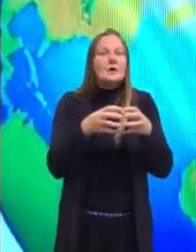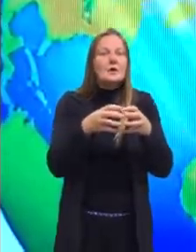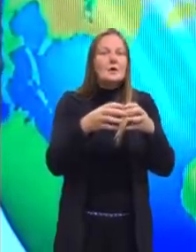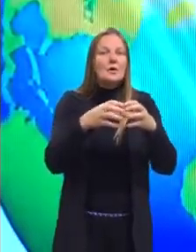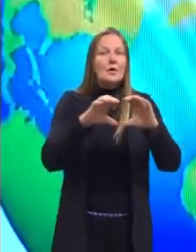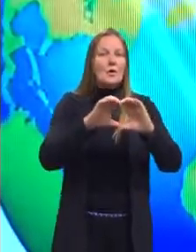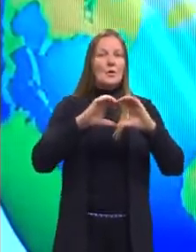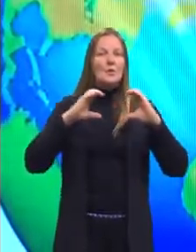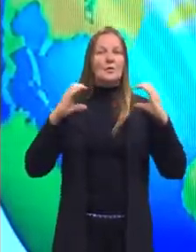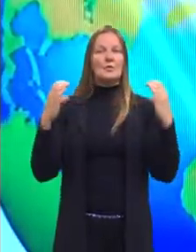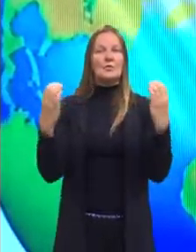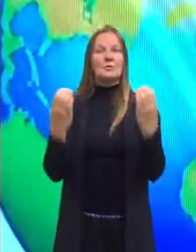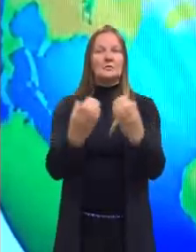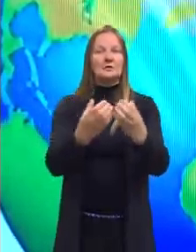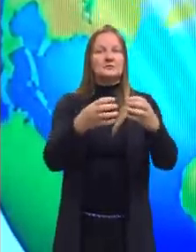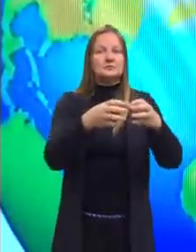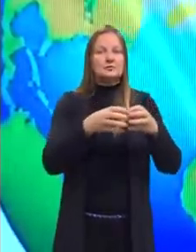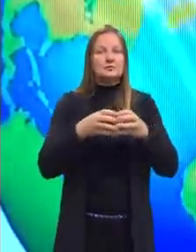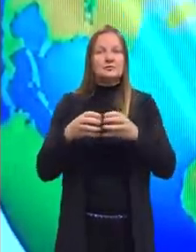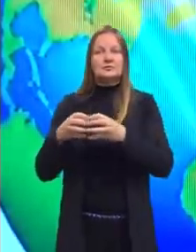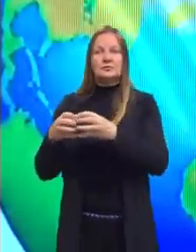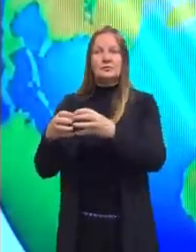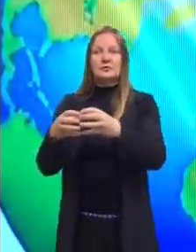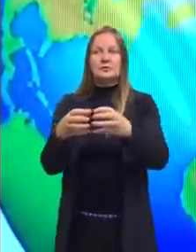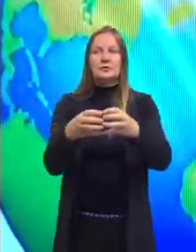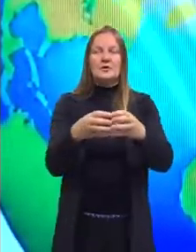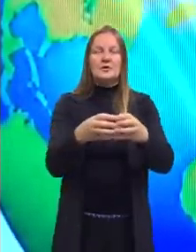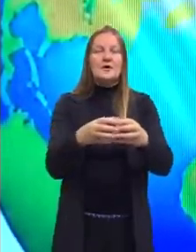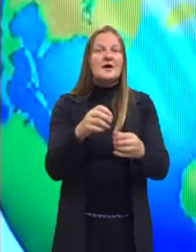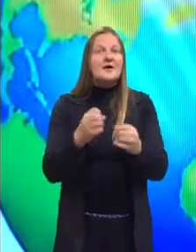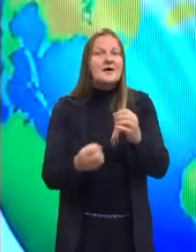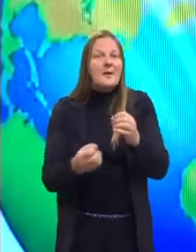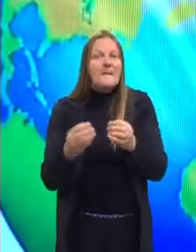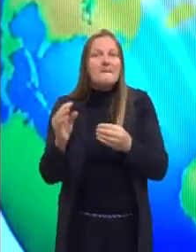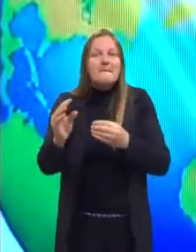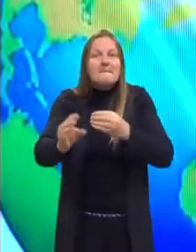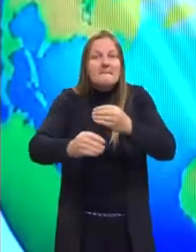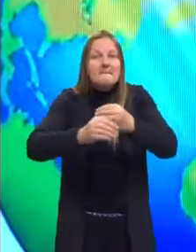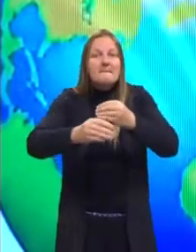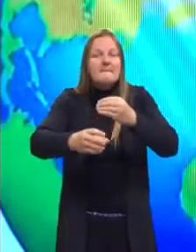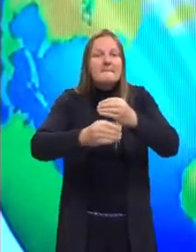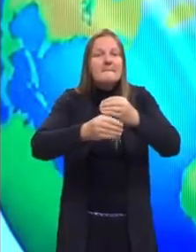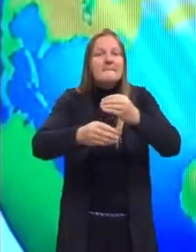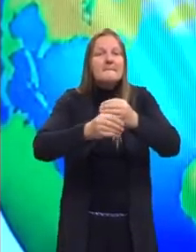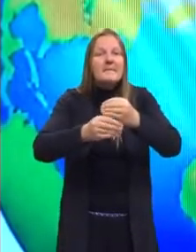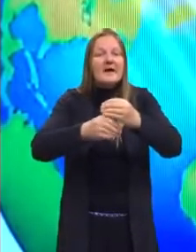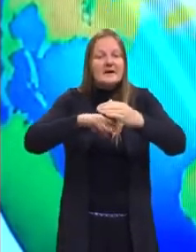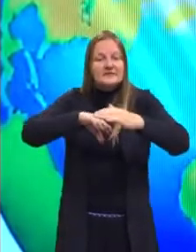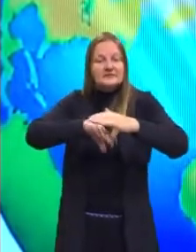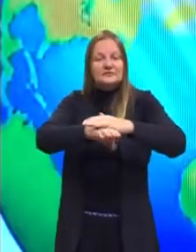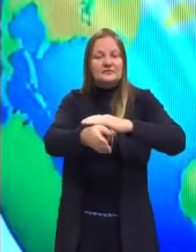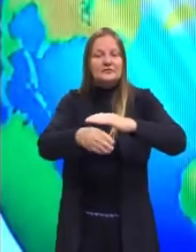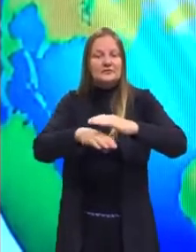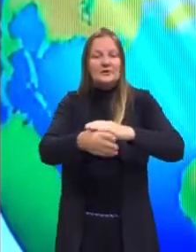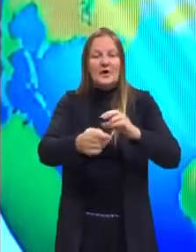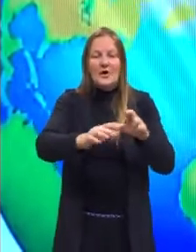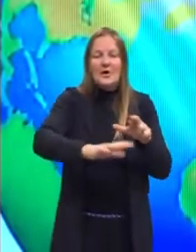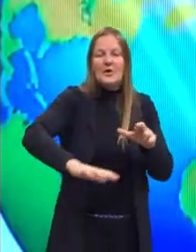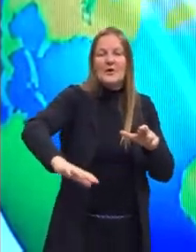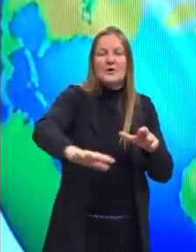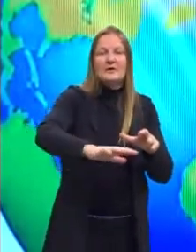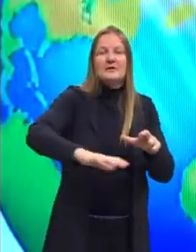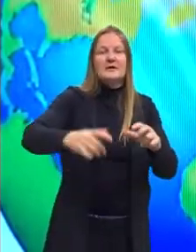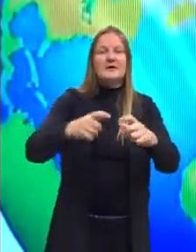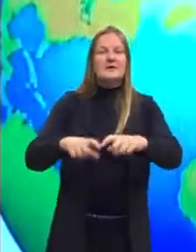comunidade aqui, bem bonita, e aí, eu acrescento os fatores do ambiente, né? Que